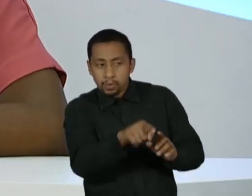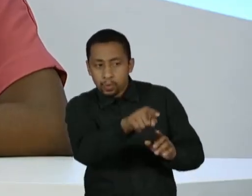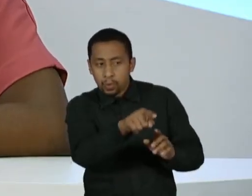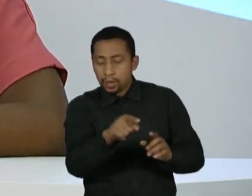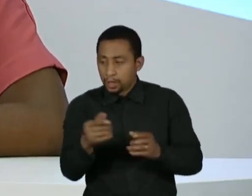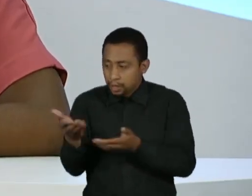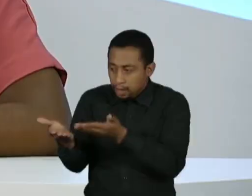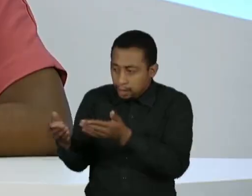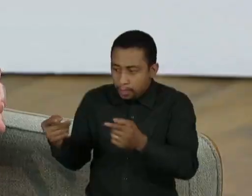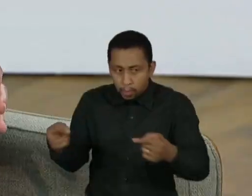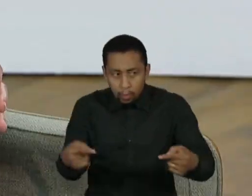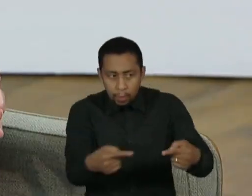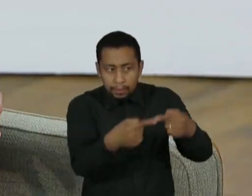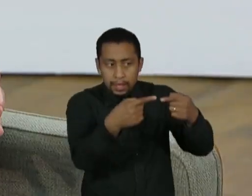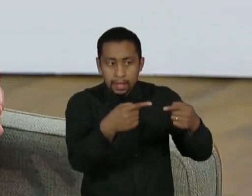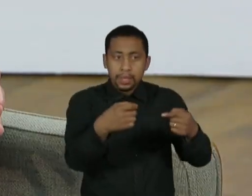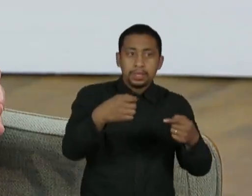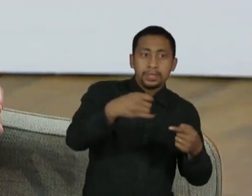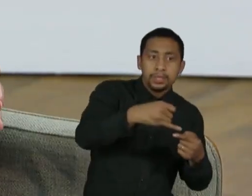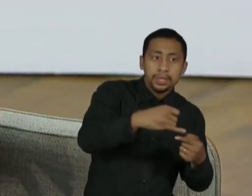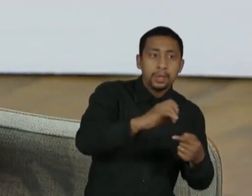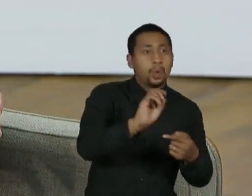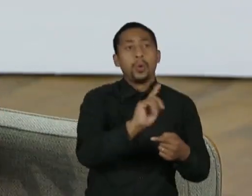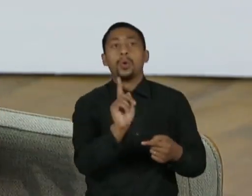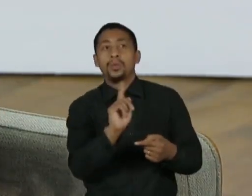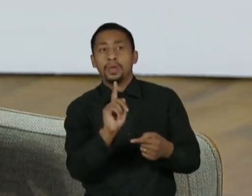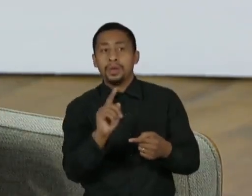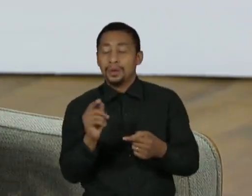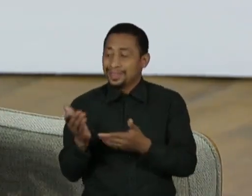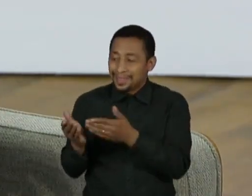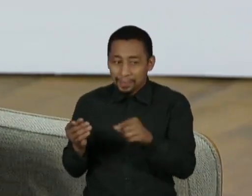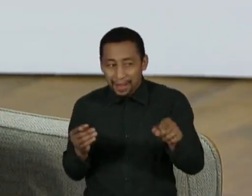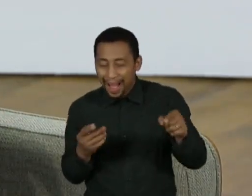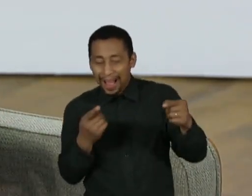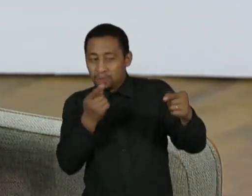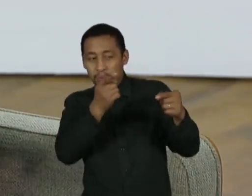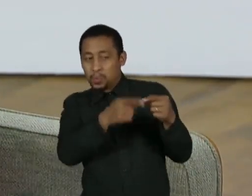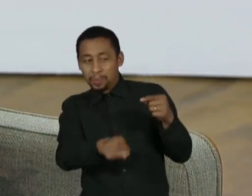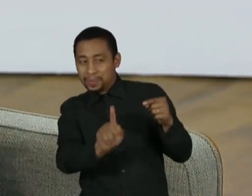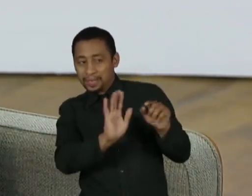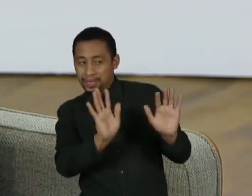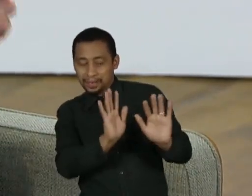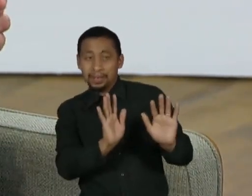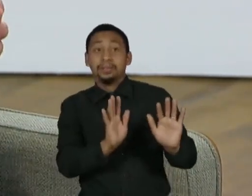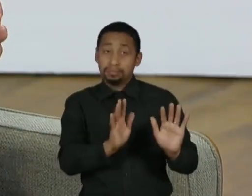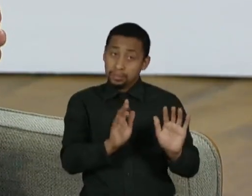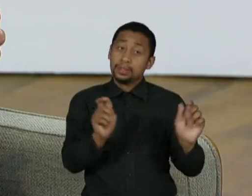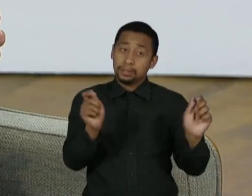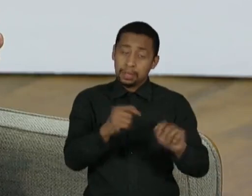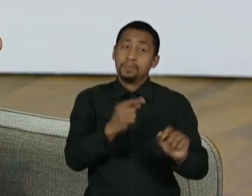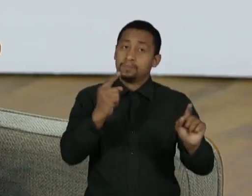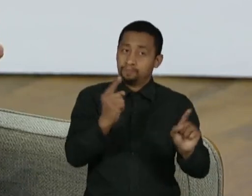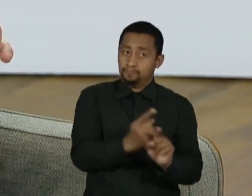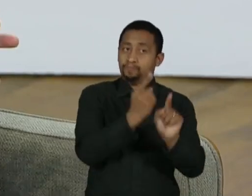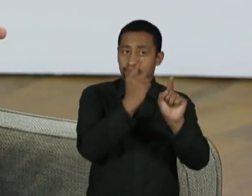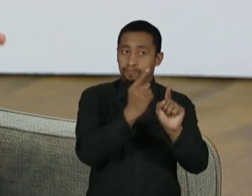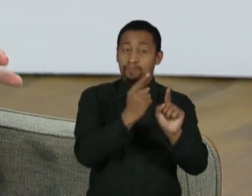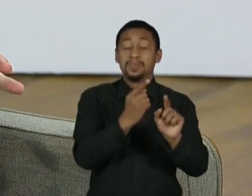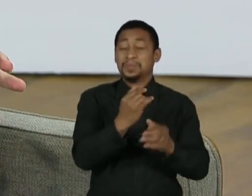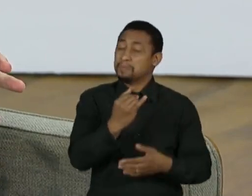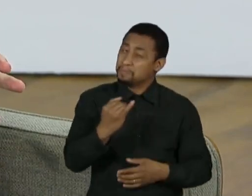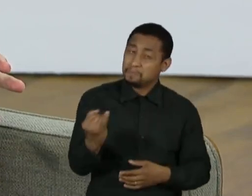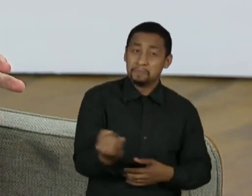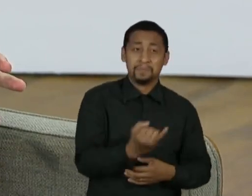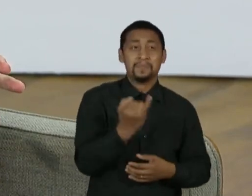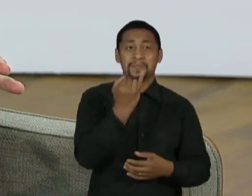tratamento ou que não vai responder, então, do outro, então aquele outro não vai ser usado. E, muito importante, a